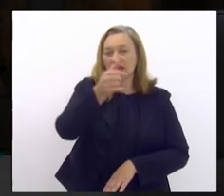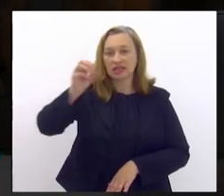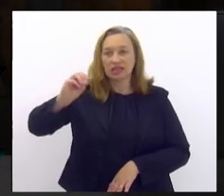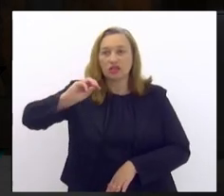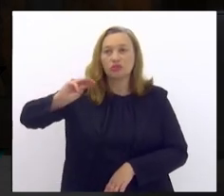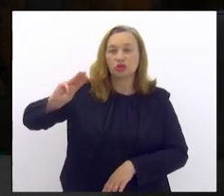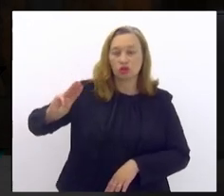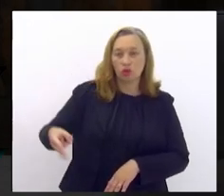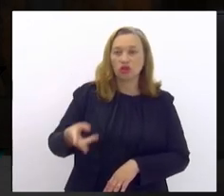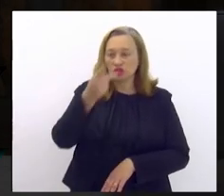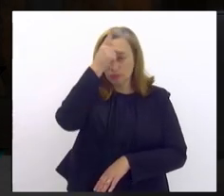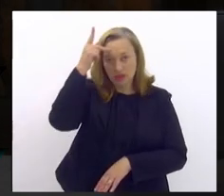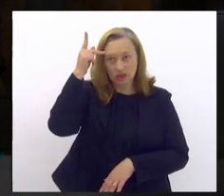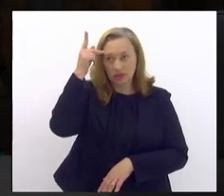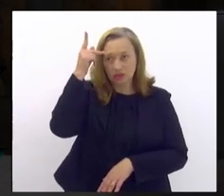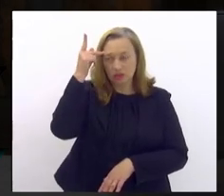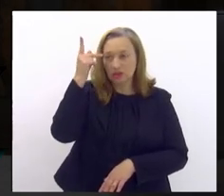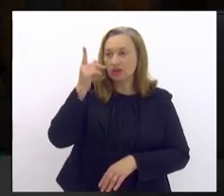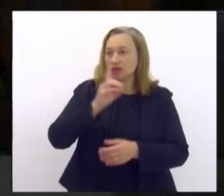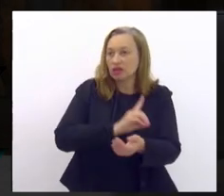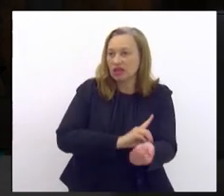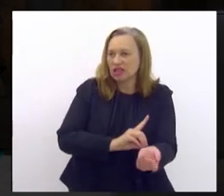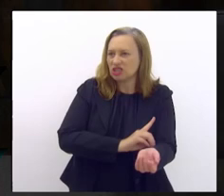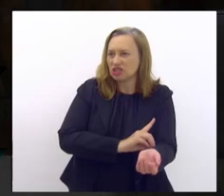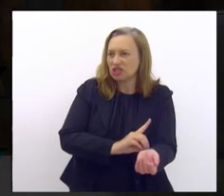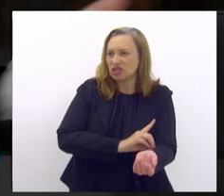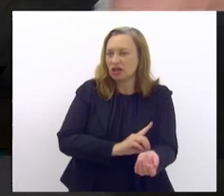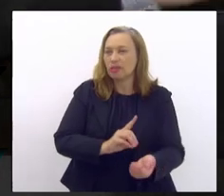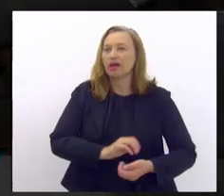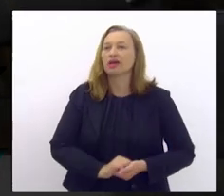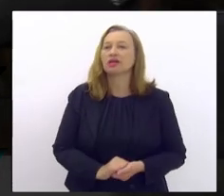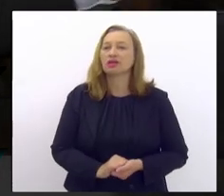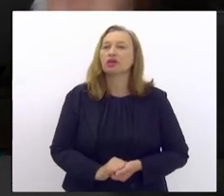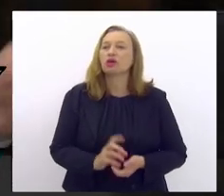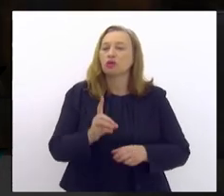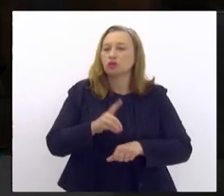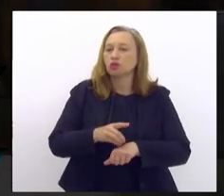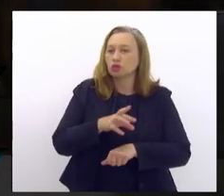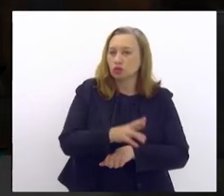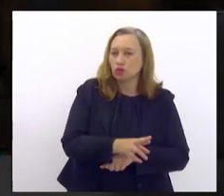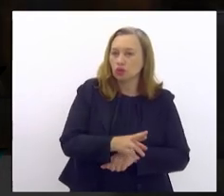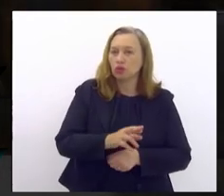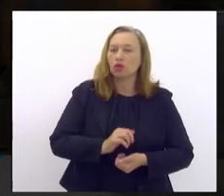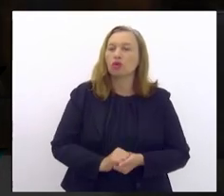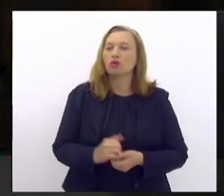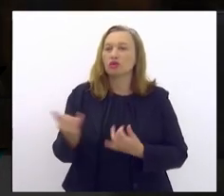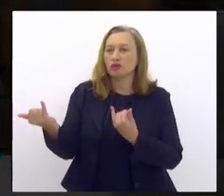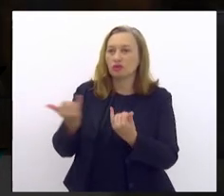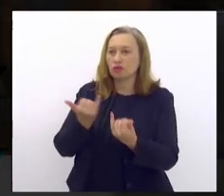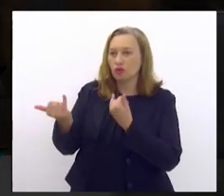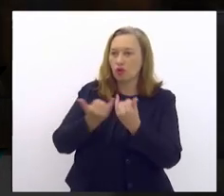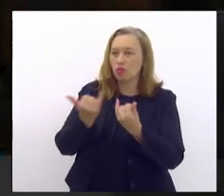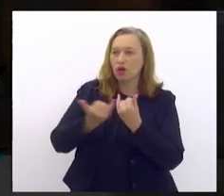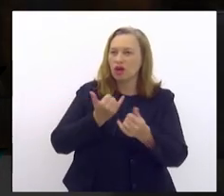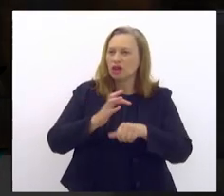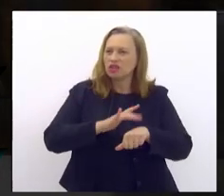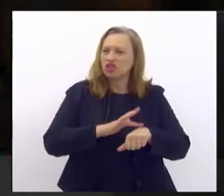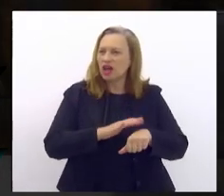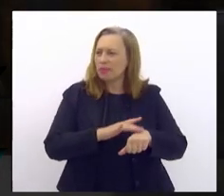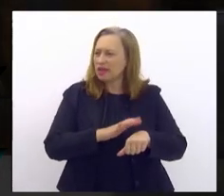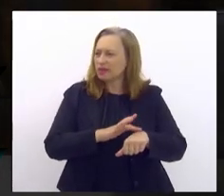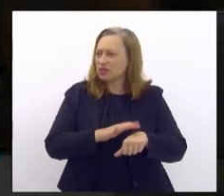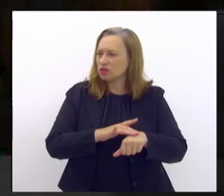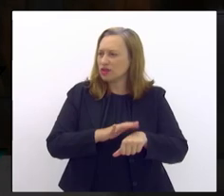de pessoas com a diabetes. Como o doutor mesmo me informou, é uma doença extremamente